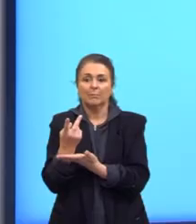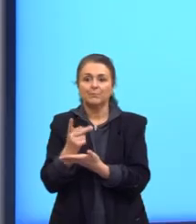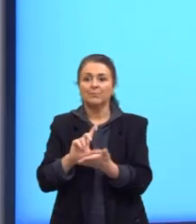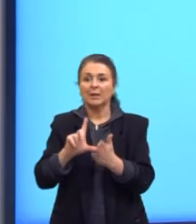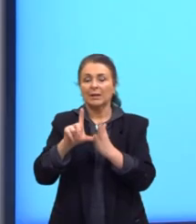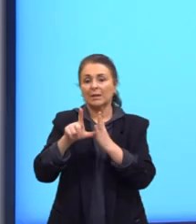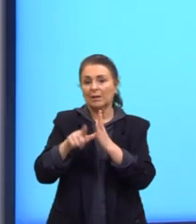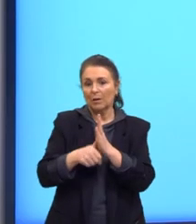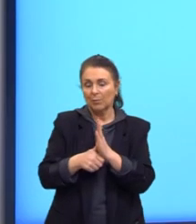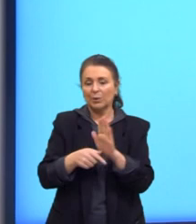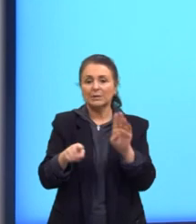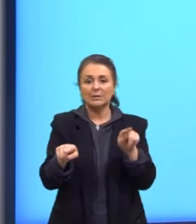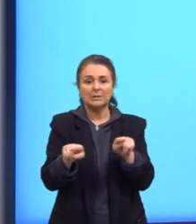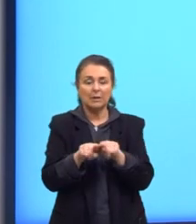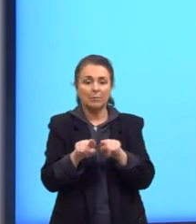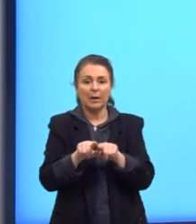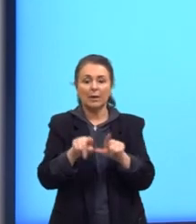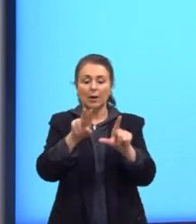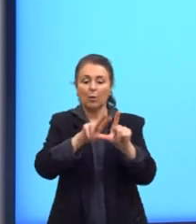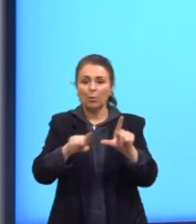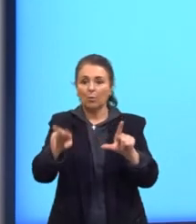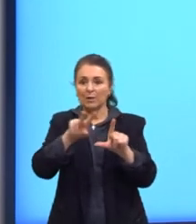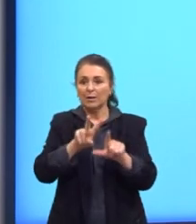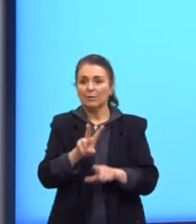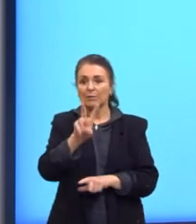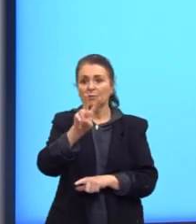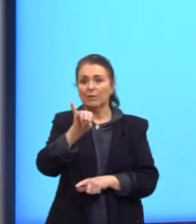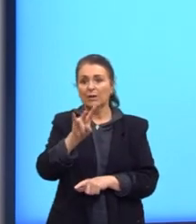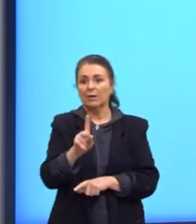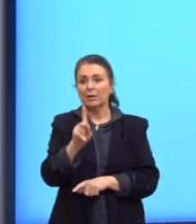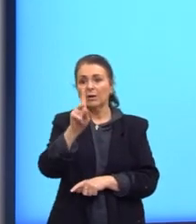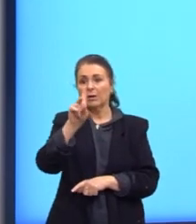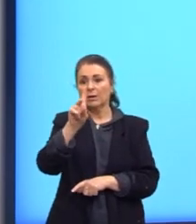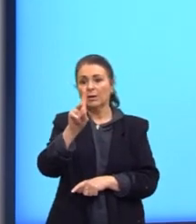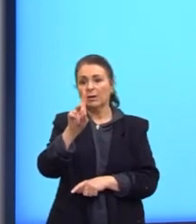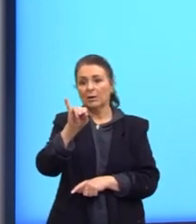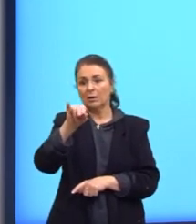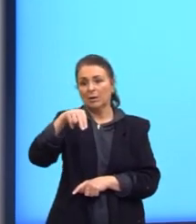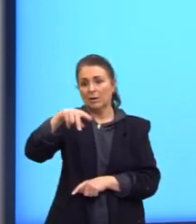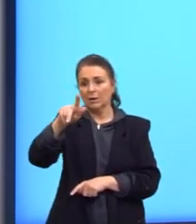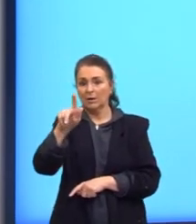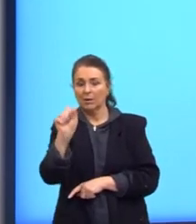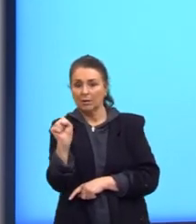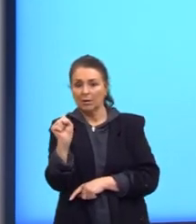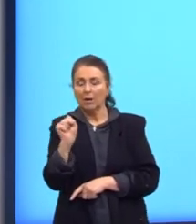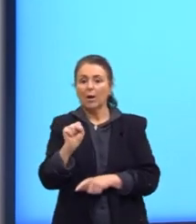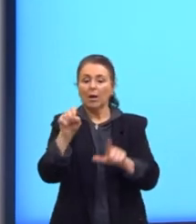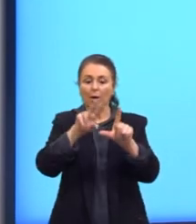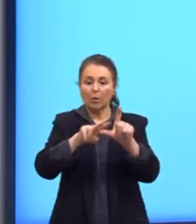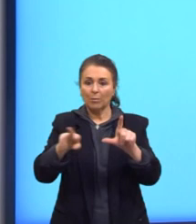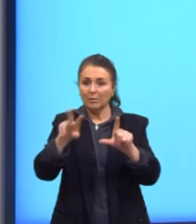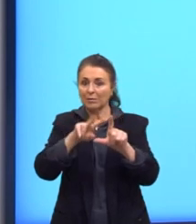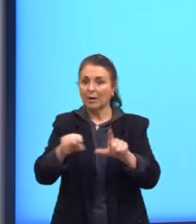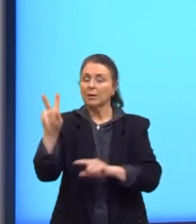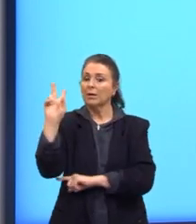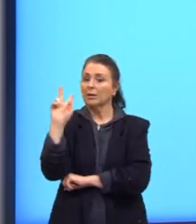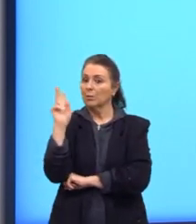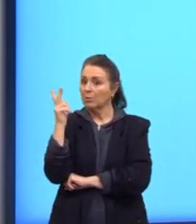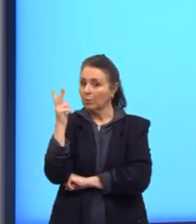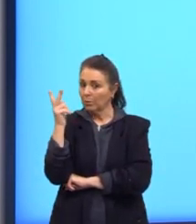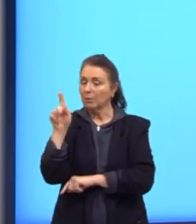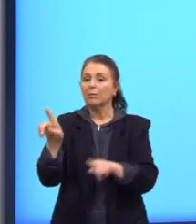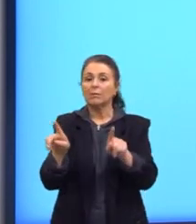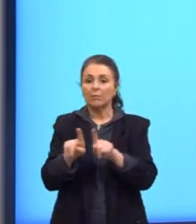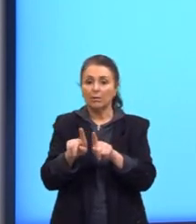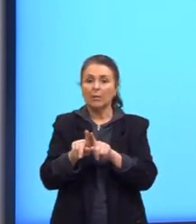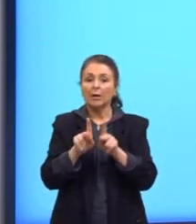Depois, eu trago aí uma série que eu gosto muito, que é o Vikings. Que é uma série histórica que vai falar exatamente sobre